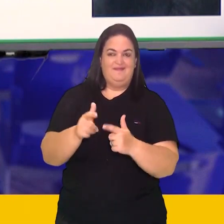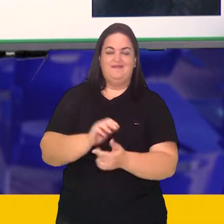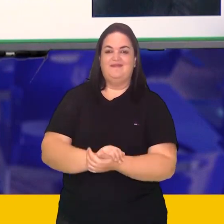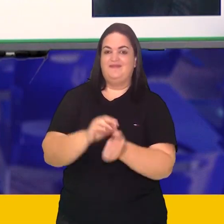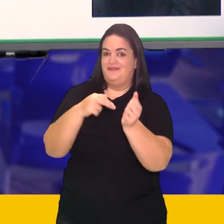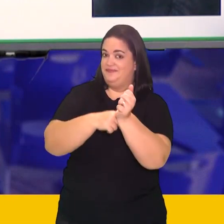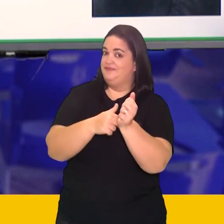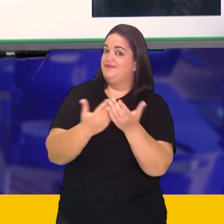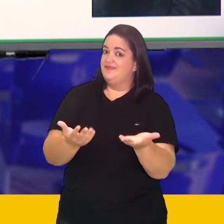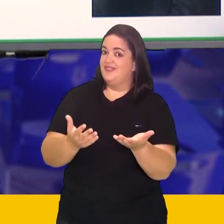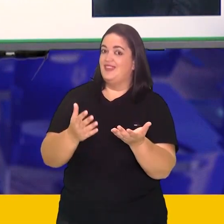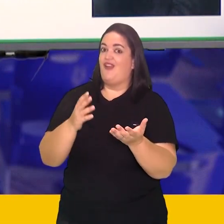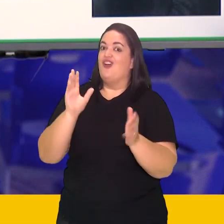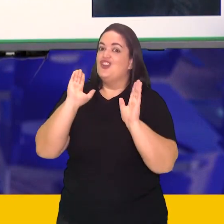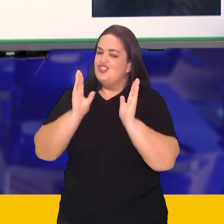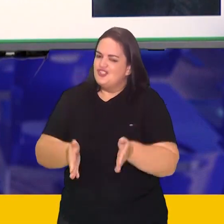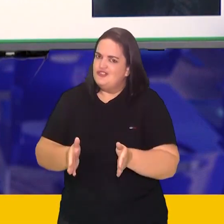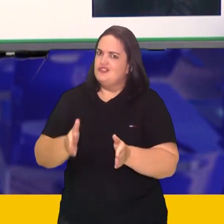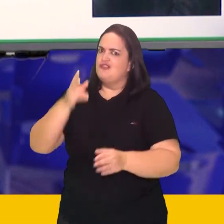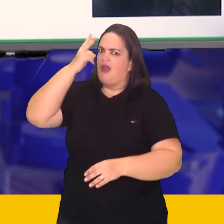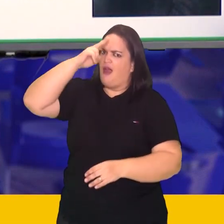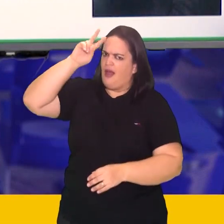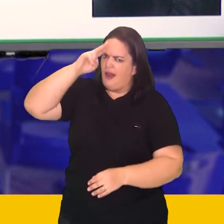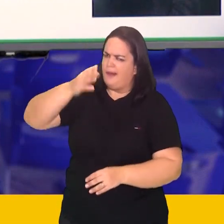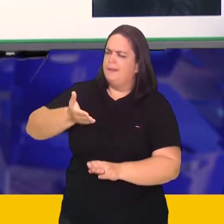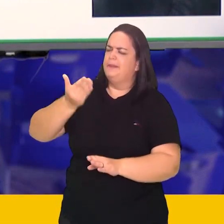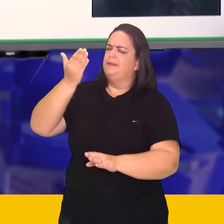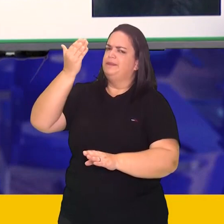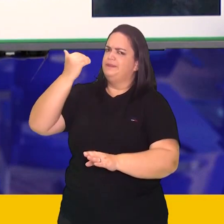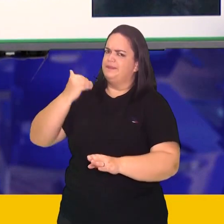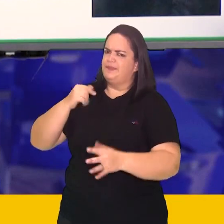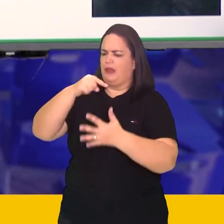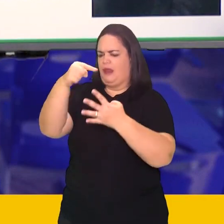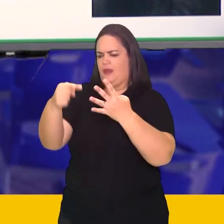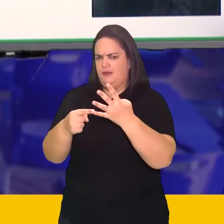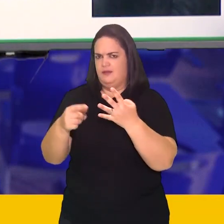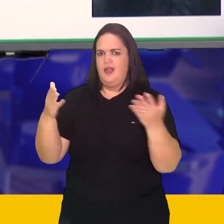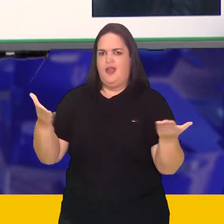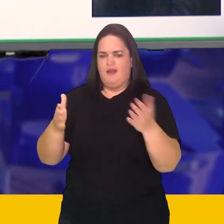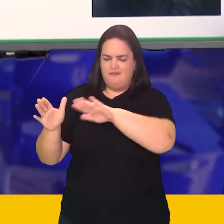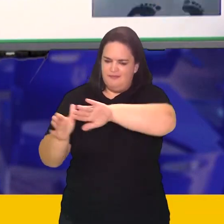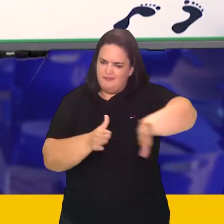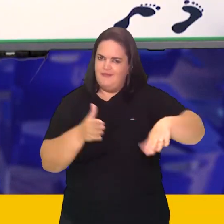Fizemos uma revisão de narrativa de enigma novamente. Vamos partir para a correção.